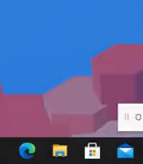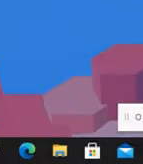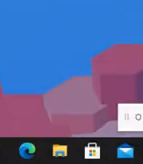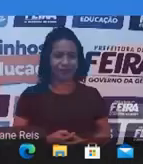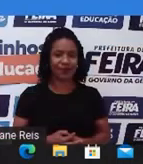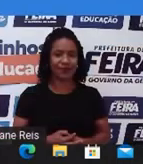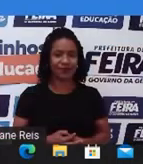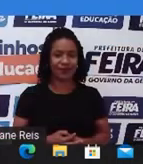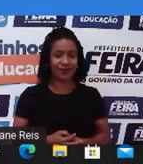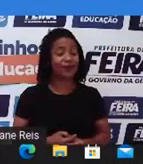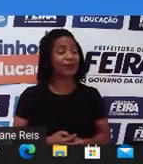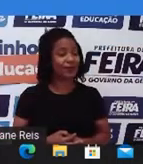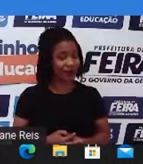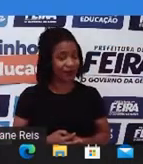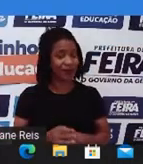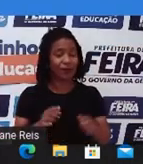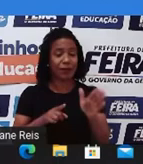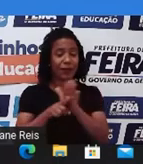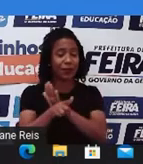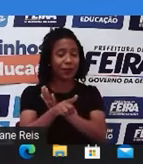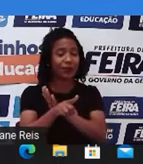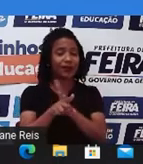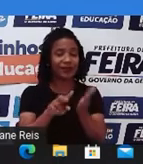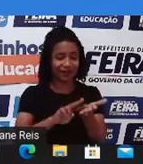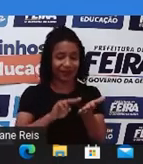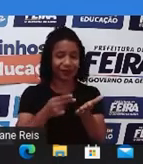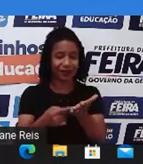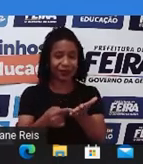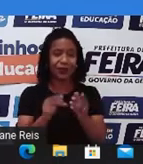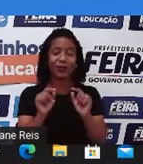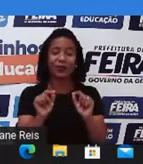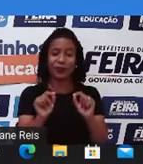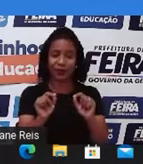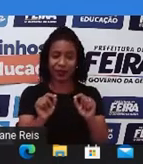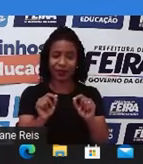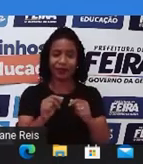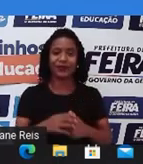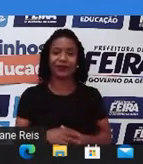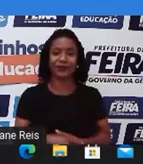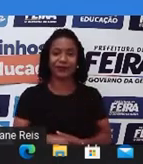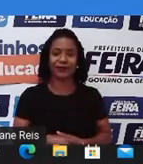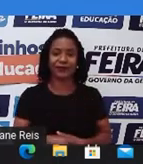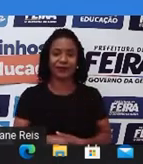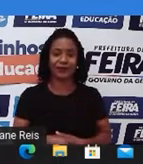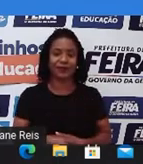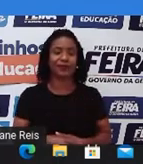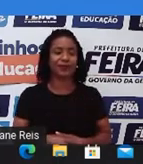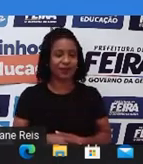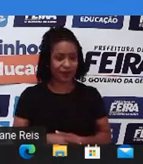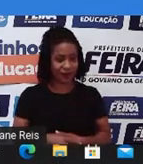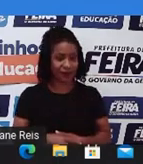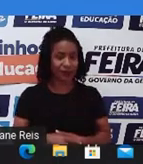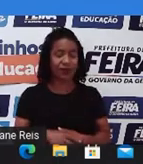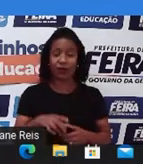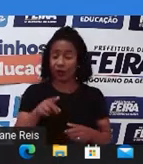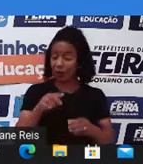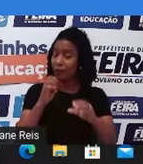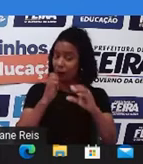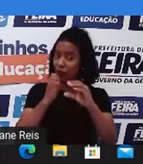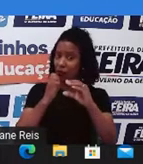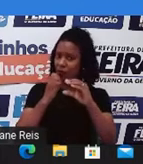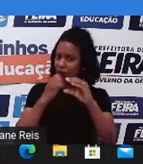Então, o que é que essa pergunta, não é? Está querendo saber de nós. Você recebe um e-mail